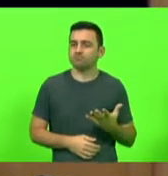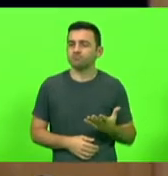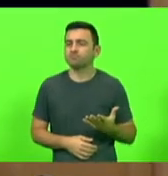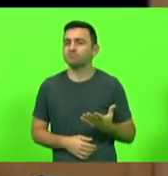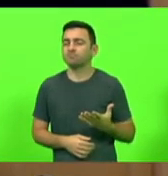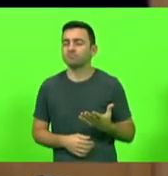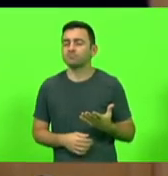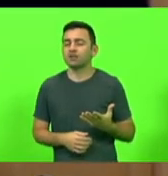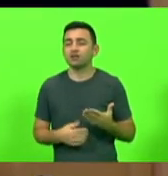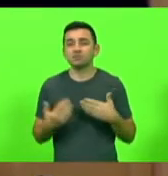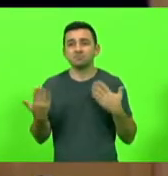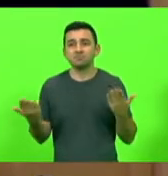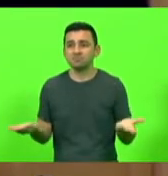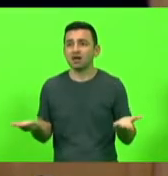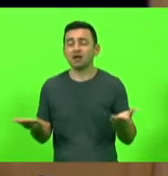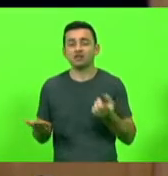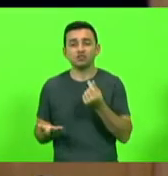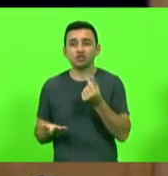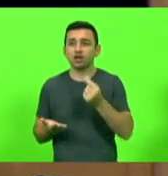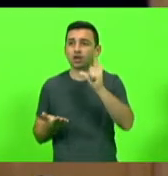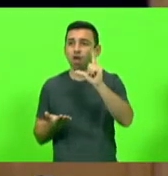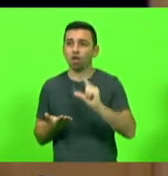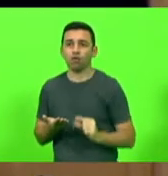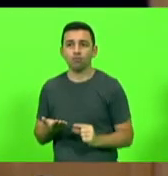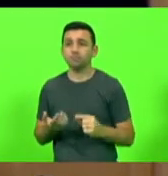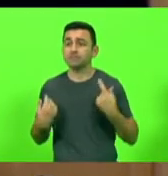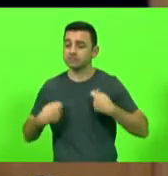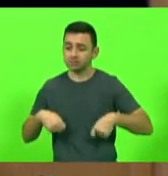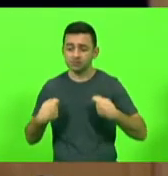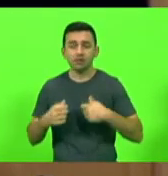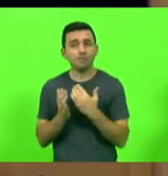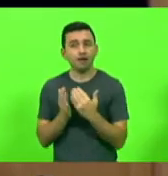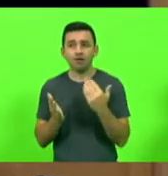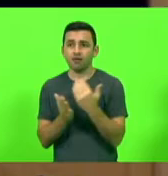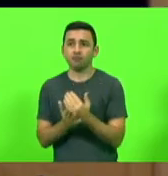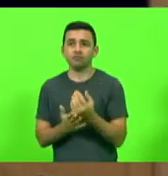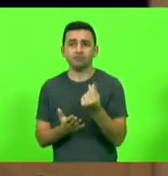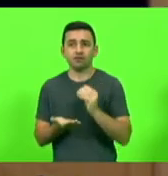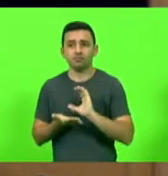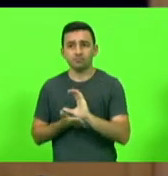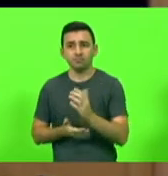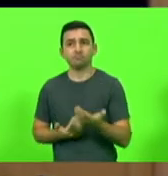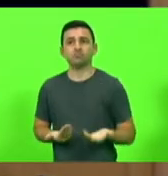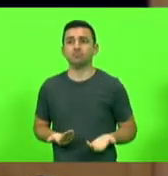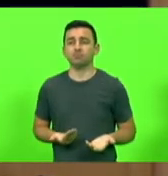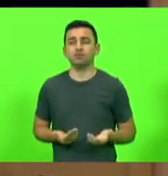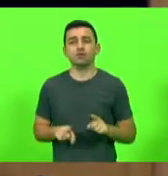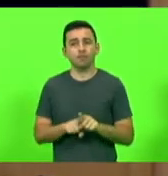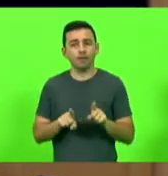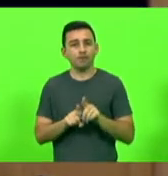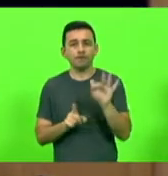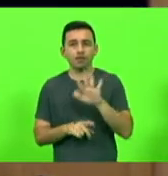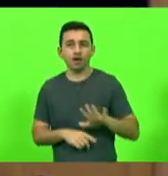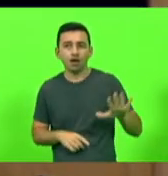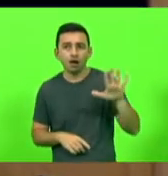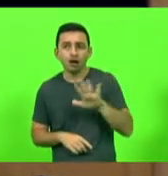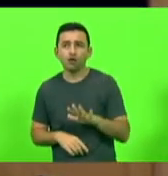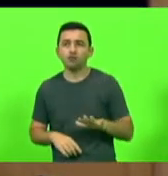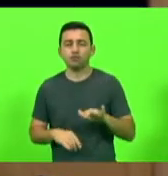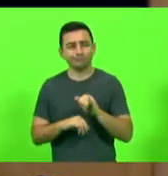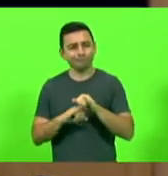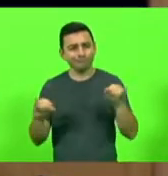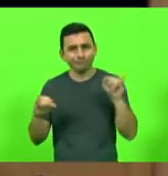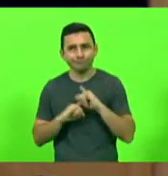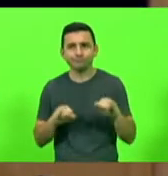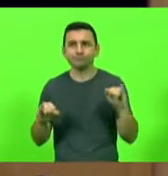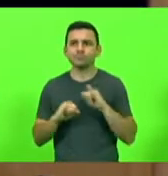mas que acabou o recurso, que tem que ter mais recursos, das questões federais também, que até agora nada foi